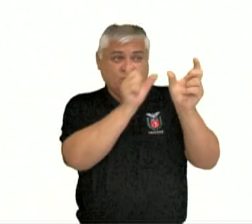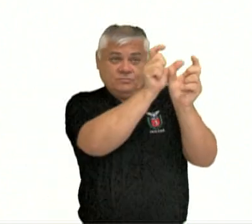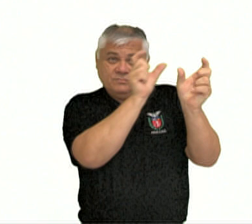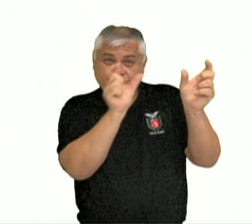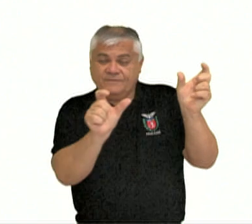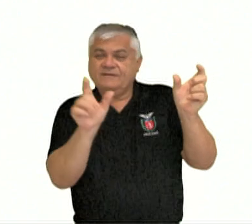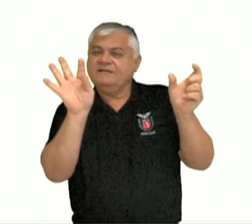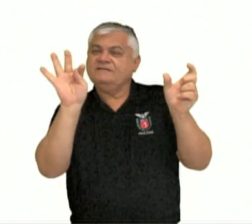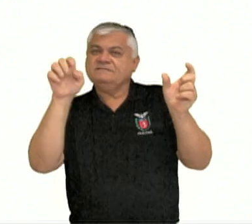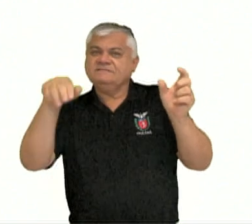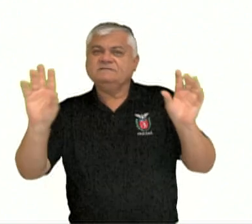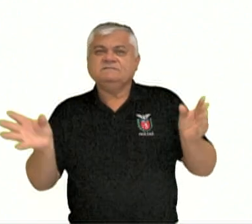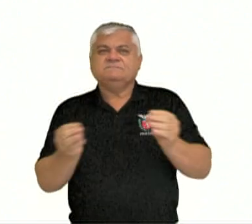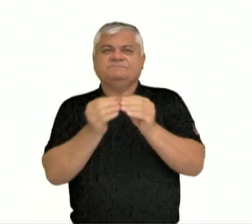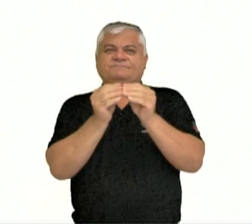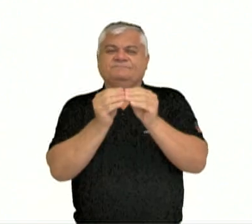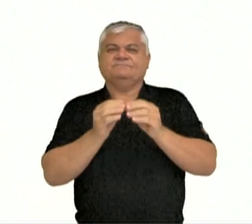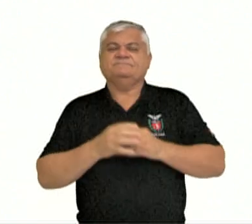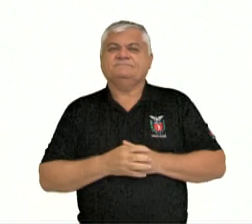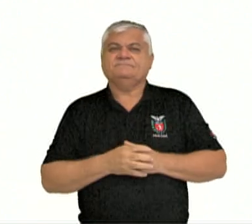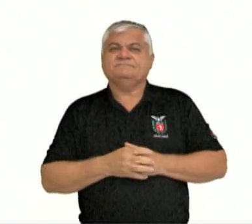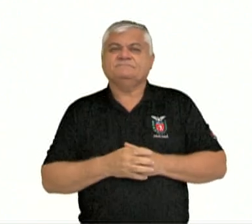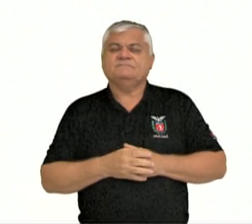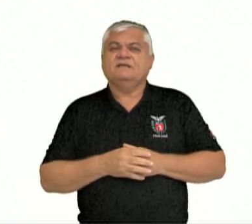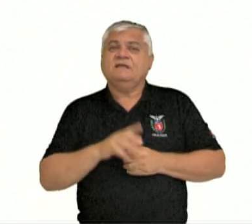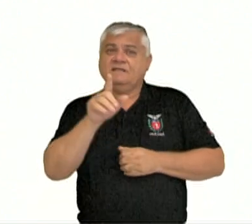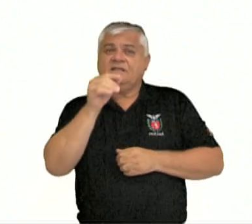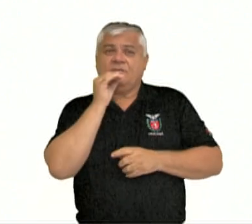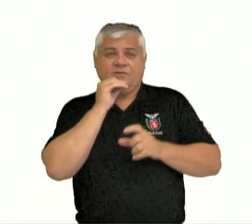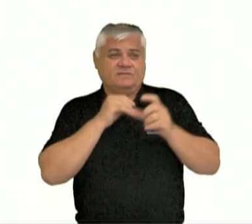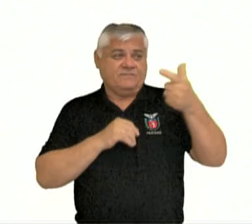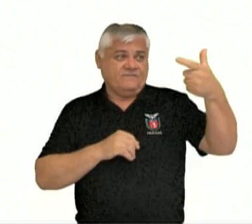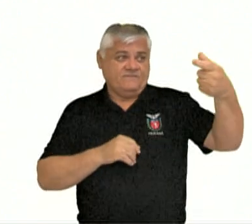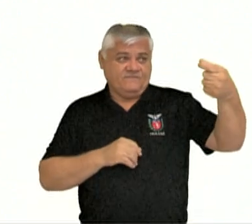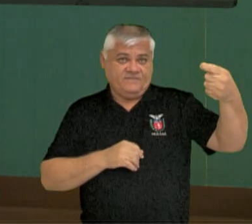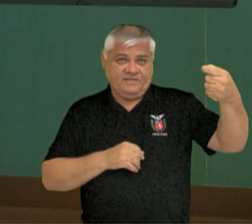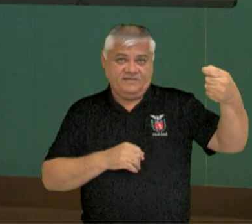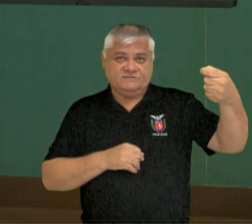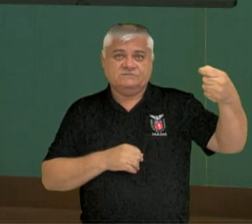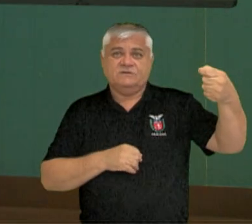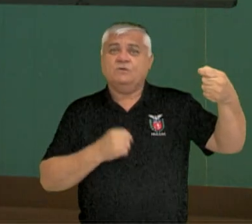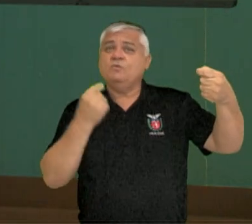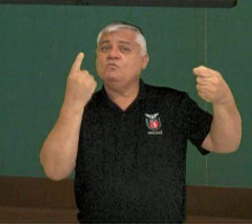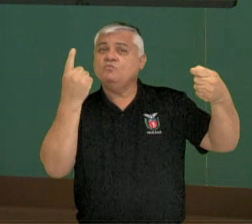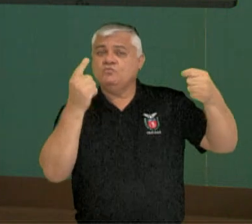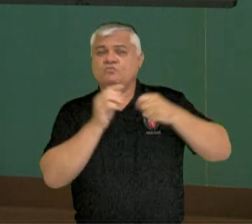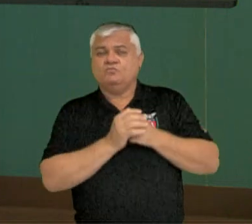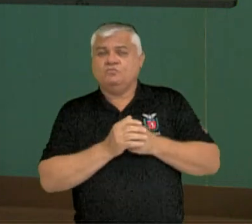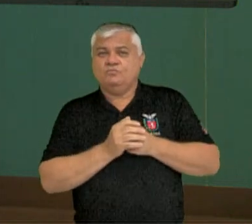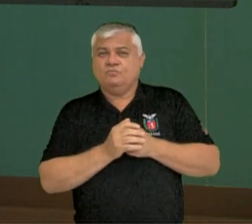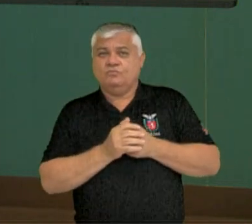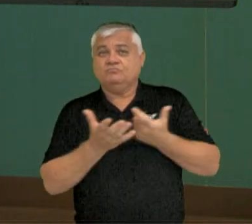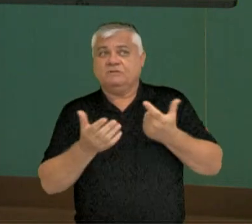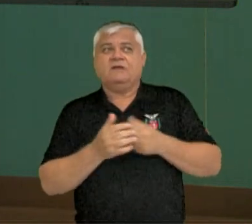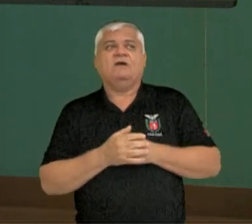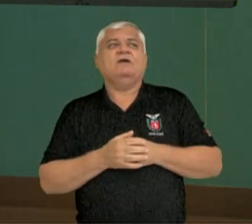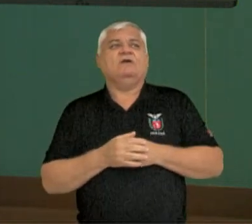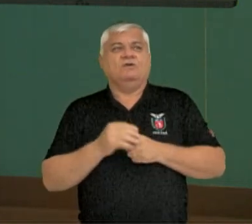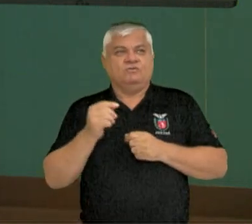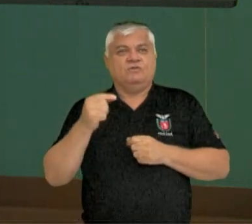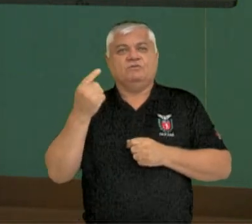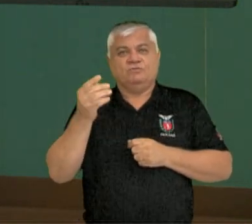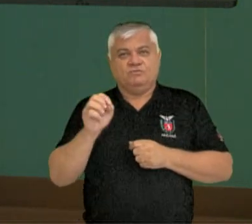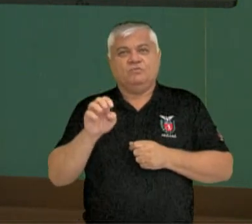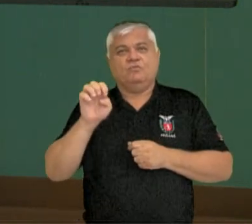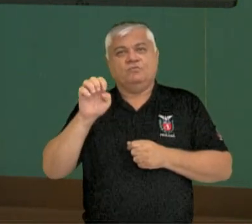20. A partir daí, eu vou juntar o 20 com o 1, 21, o 20 com o 2,